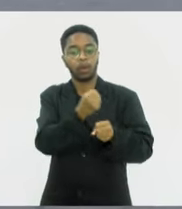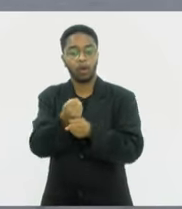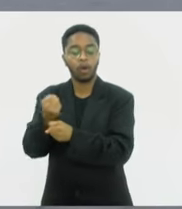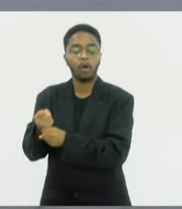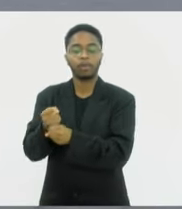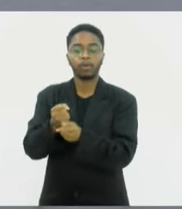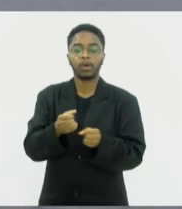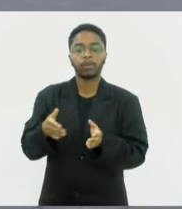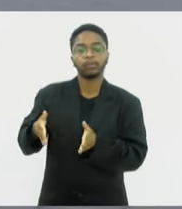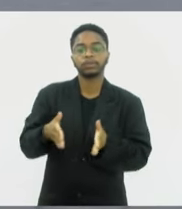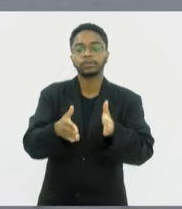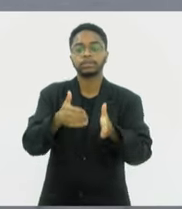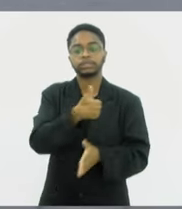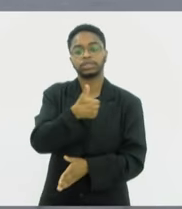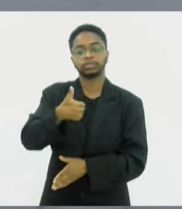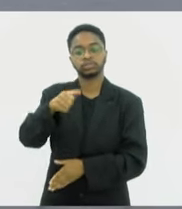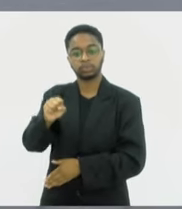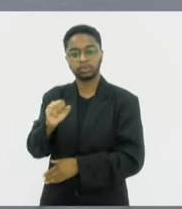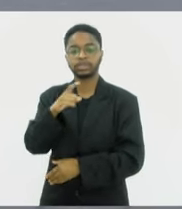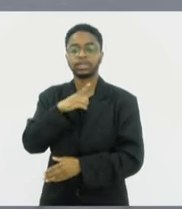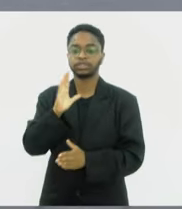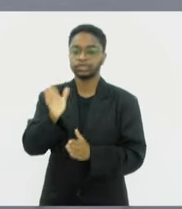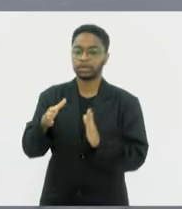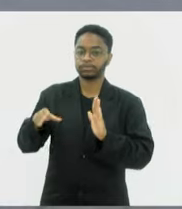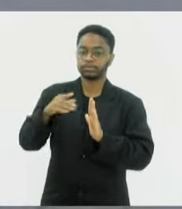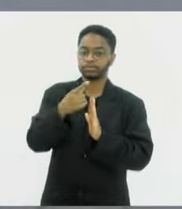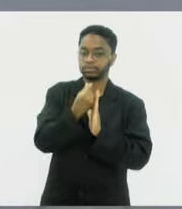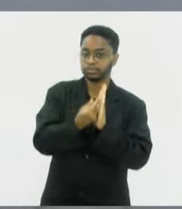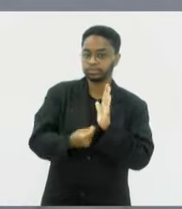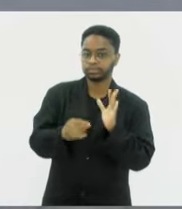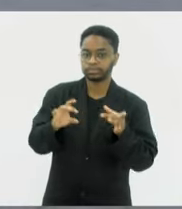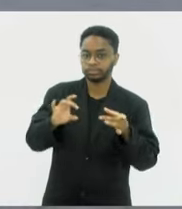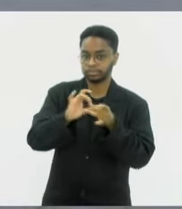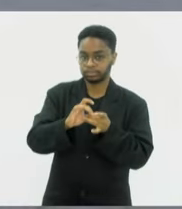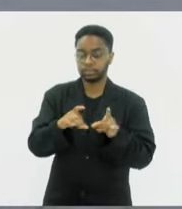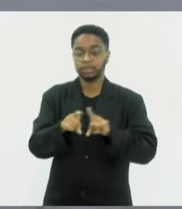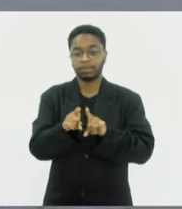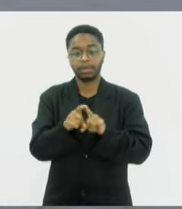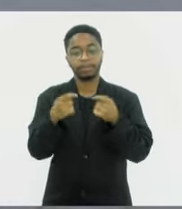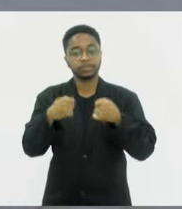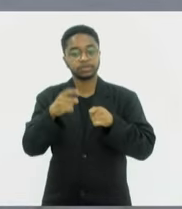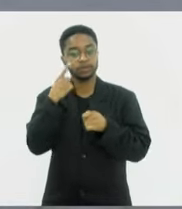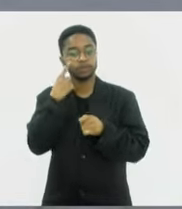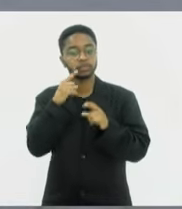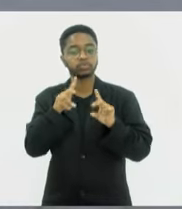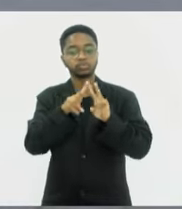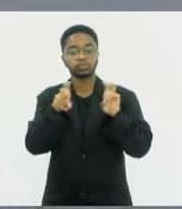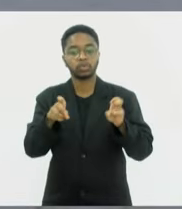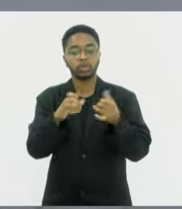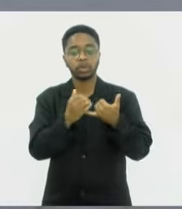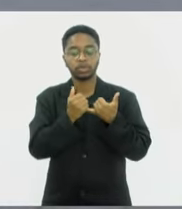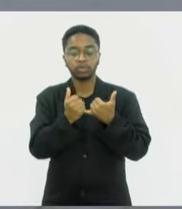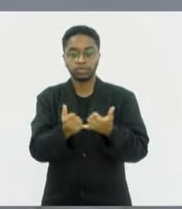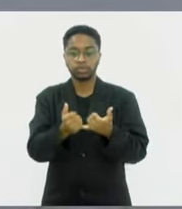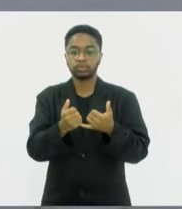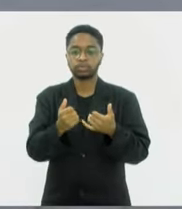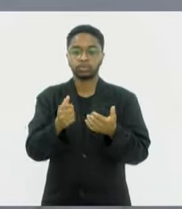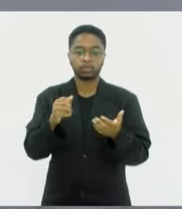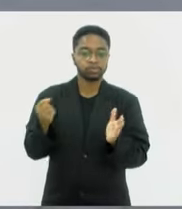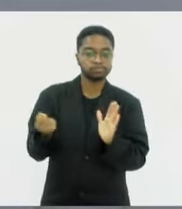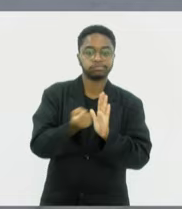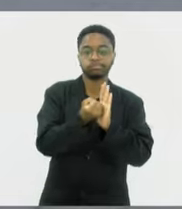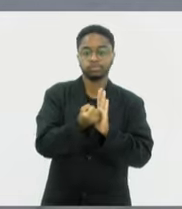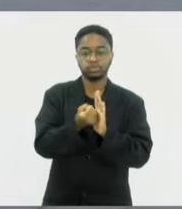orçamento. Mas também temos que ver a questão do tombamento, porque já foi feita, da Estrada de Ferro Leopoldina,